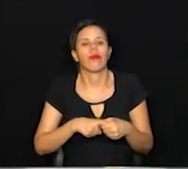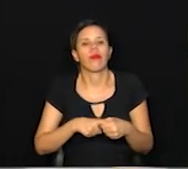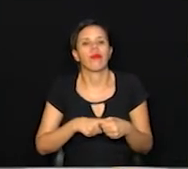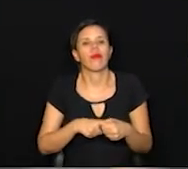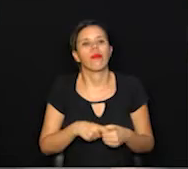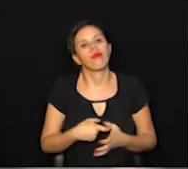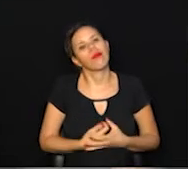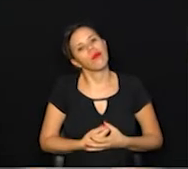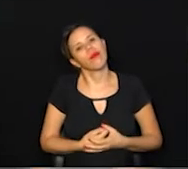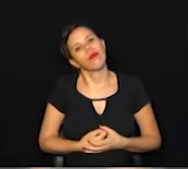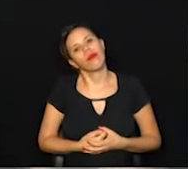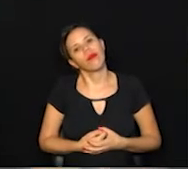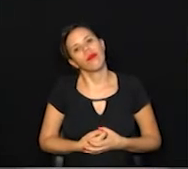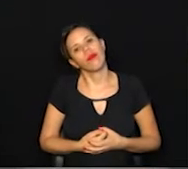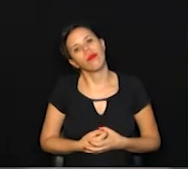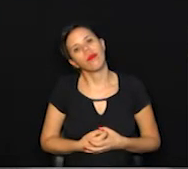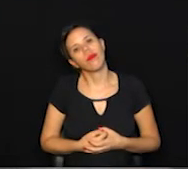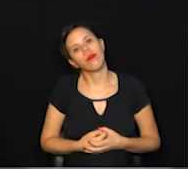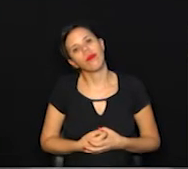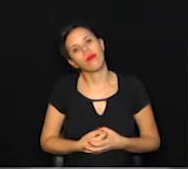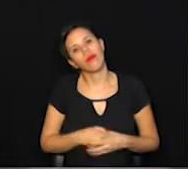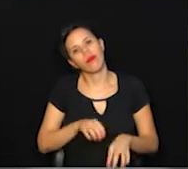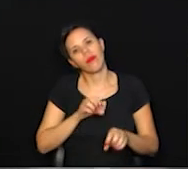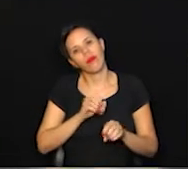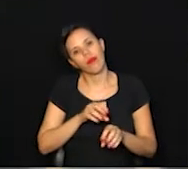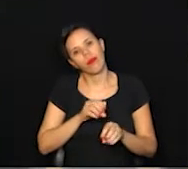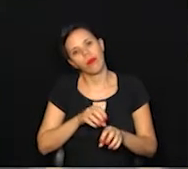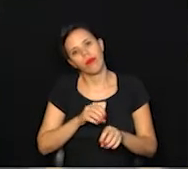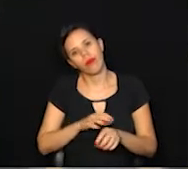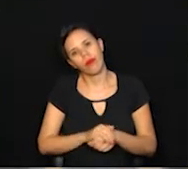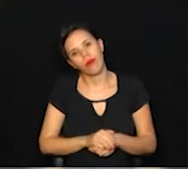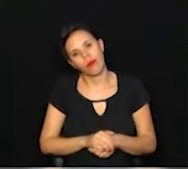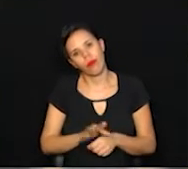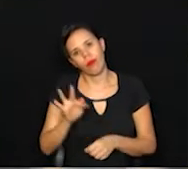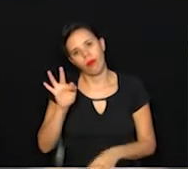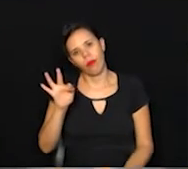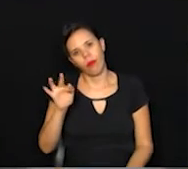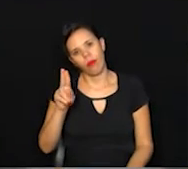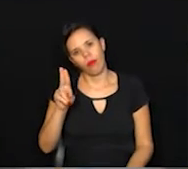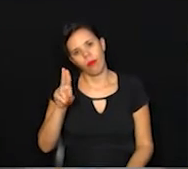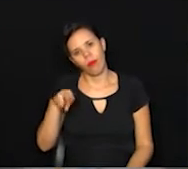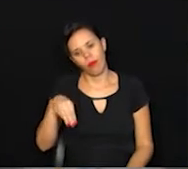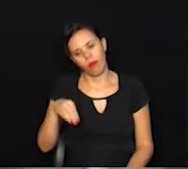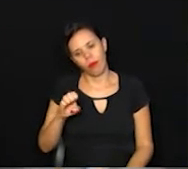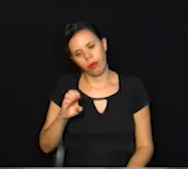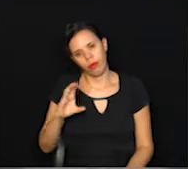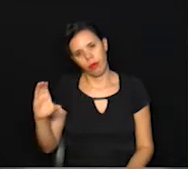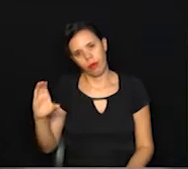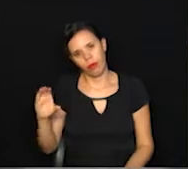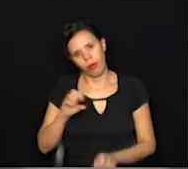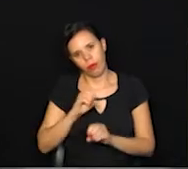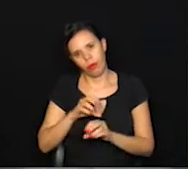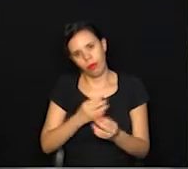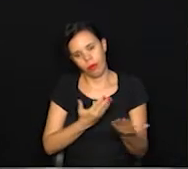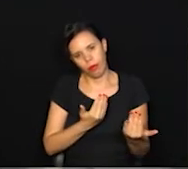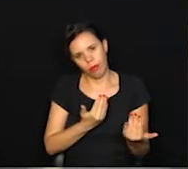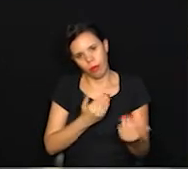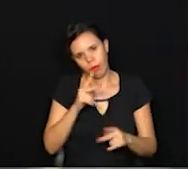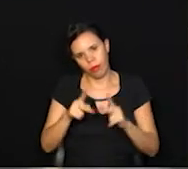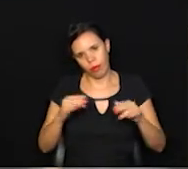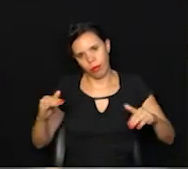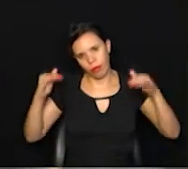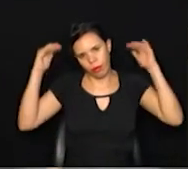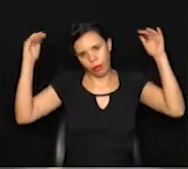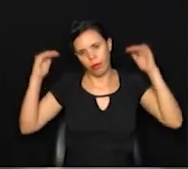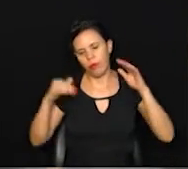atividades educacionais da FUMEC, tanto a educação de jovens e